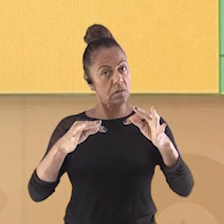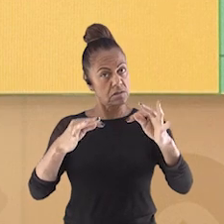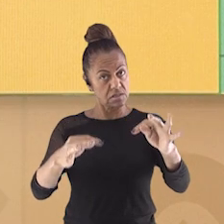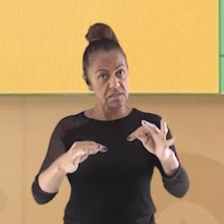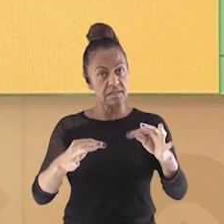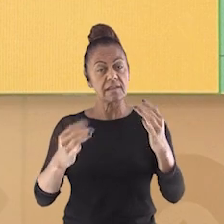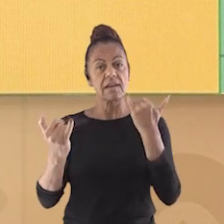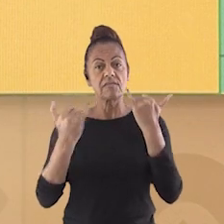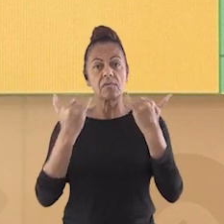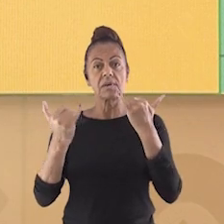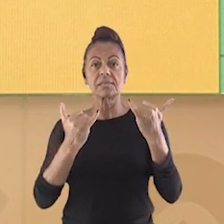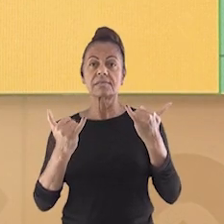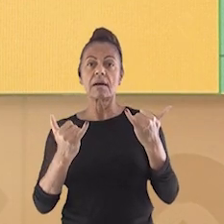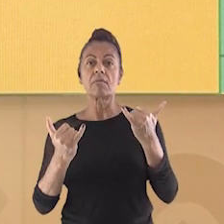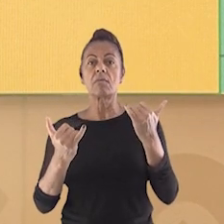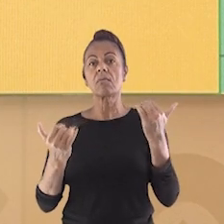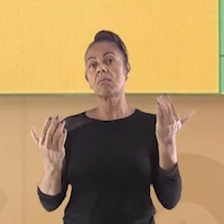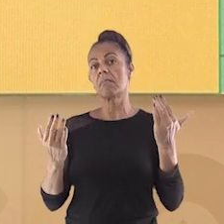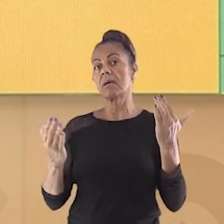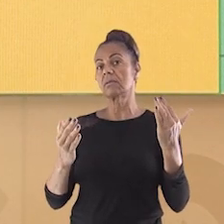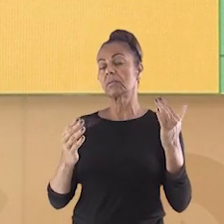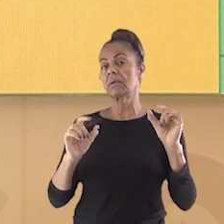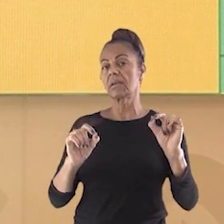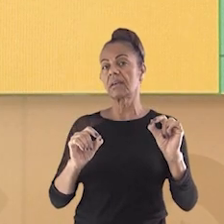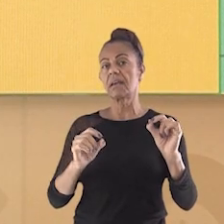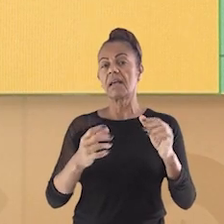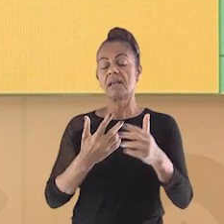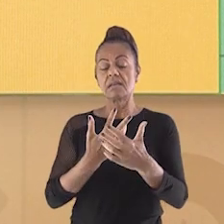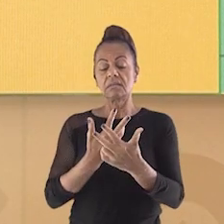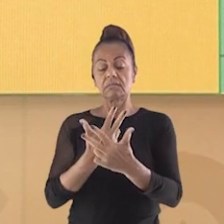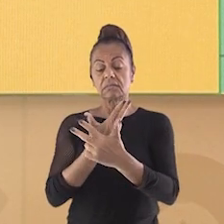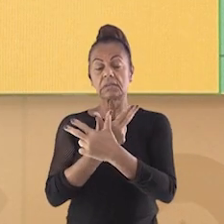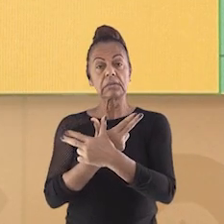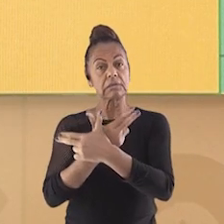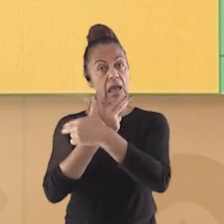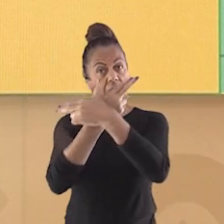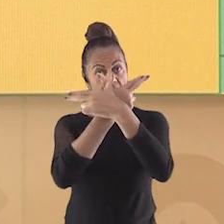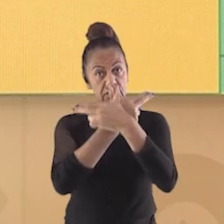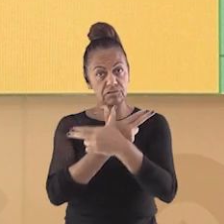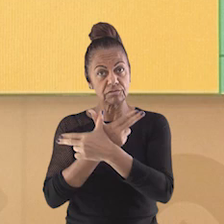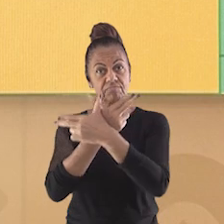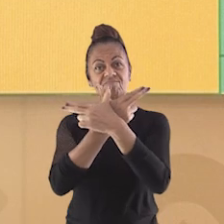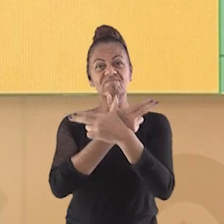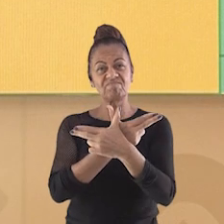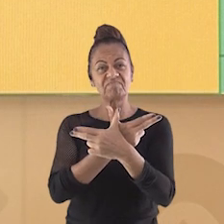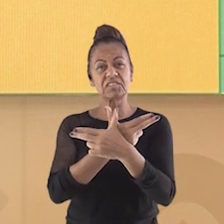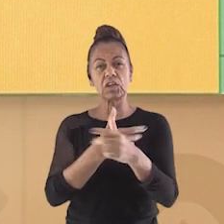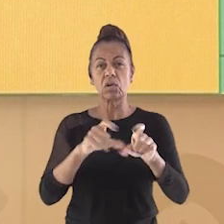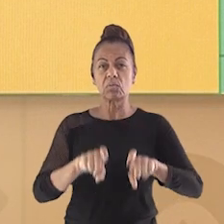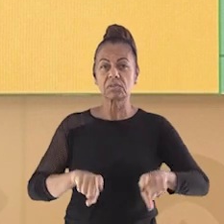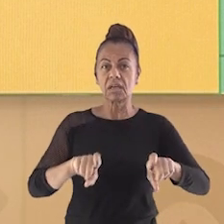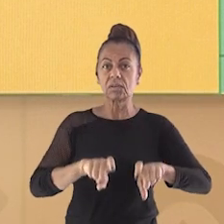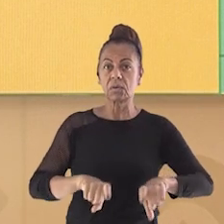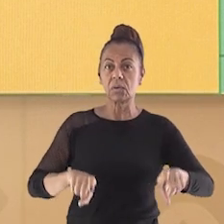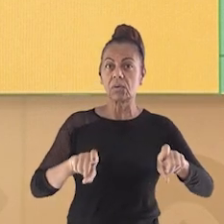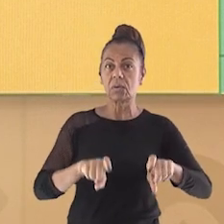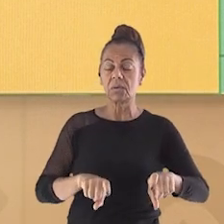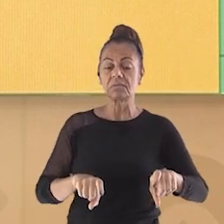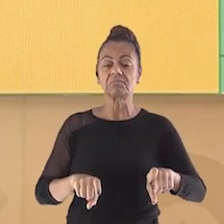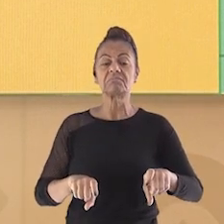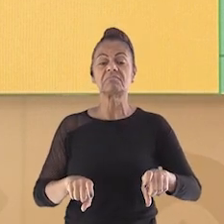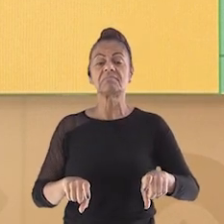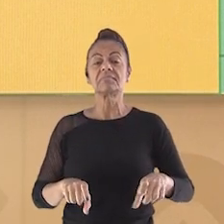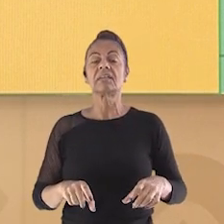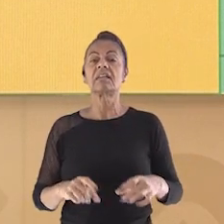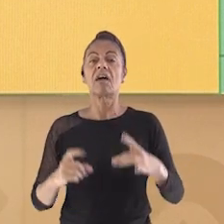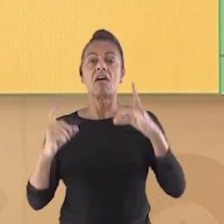computadores, têm possibilitado a utilização de novas técnicas para a produção dos mapas. Como, por exemplo,